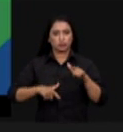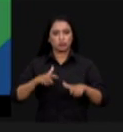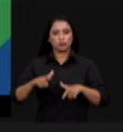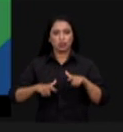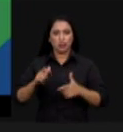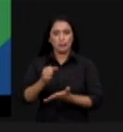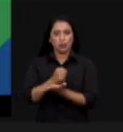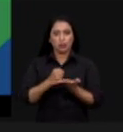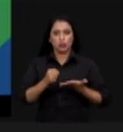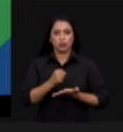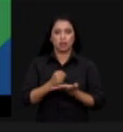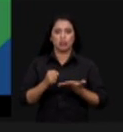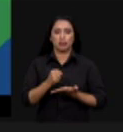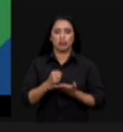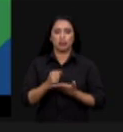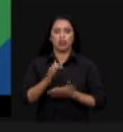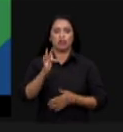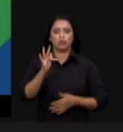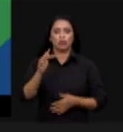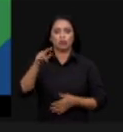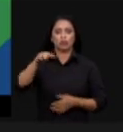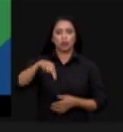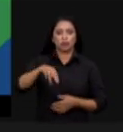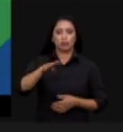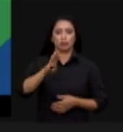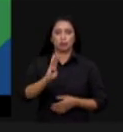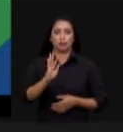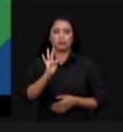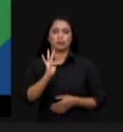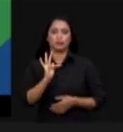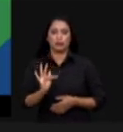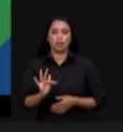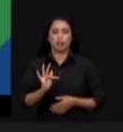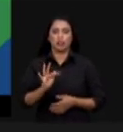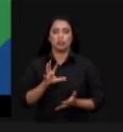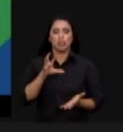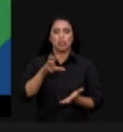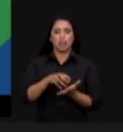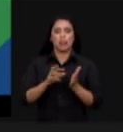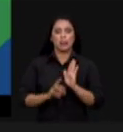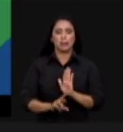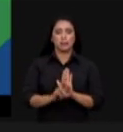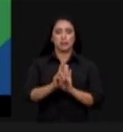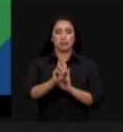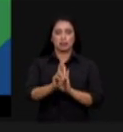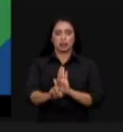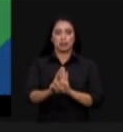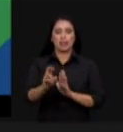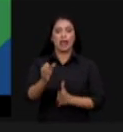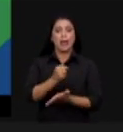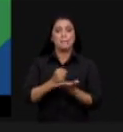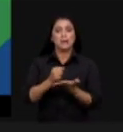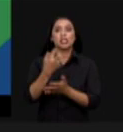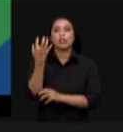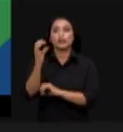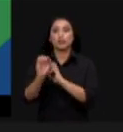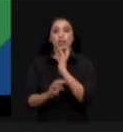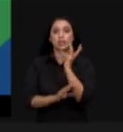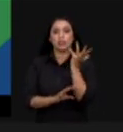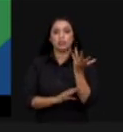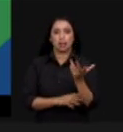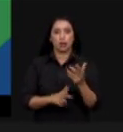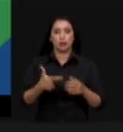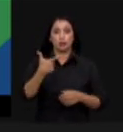Florestal FNBF é uma entidade que representa o setor de base florestal brasileiro congregando